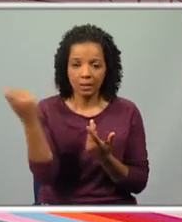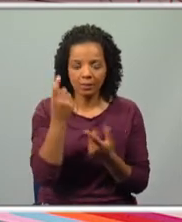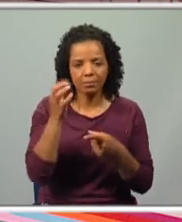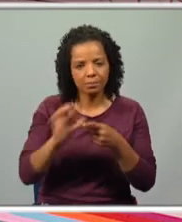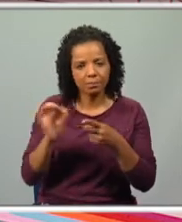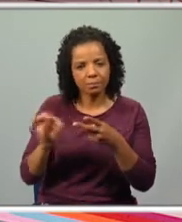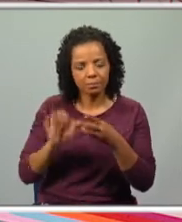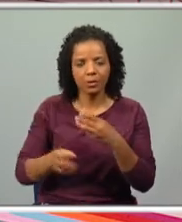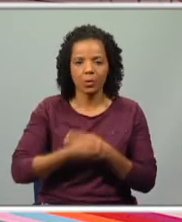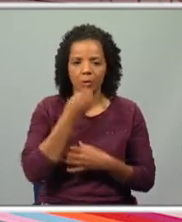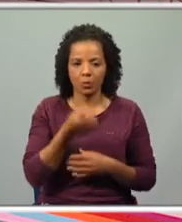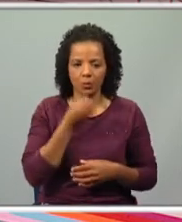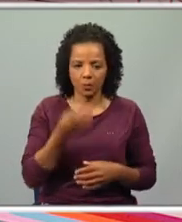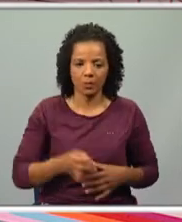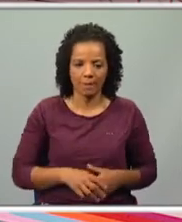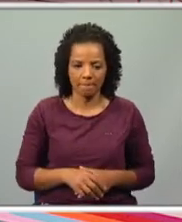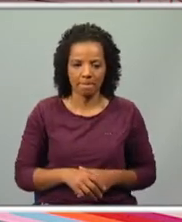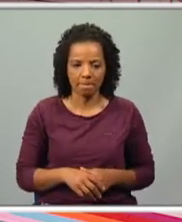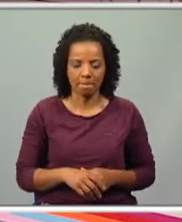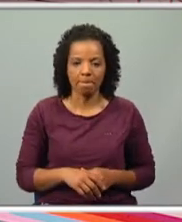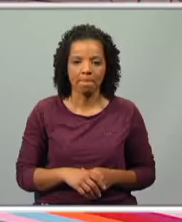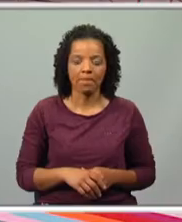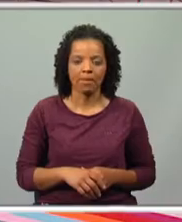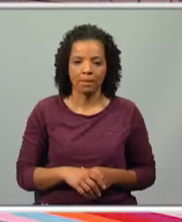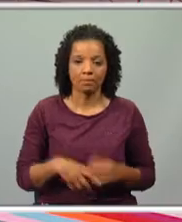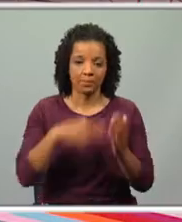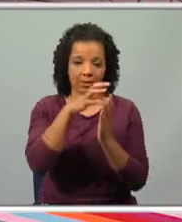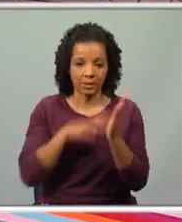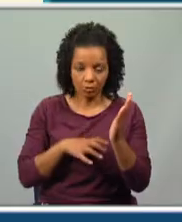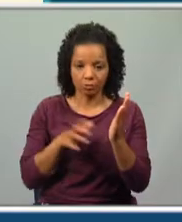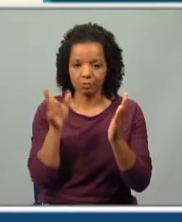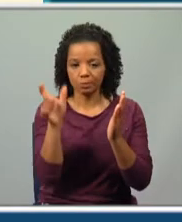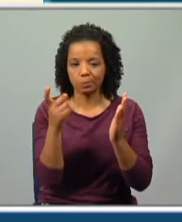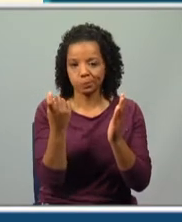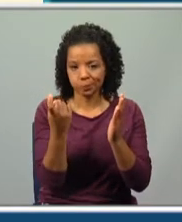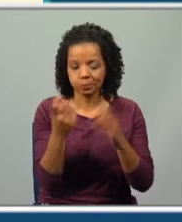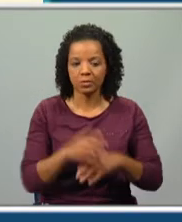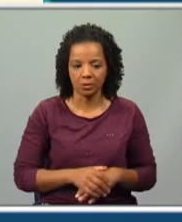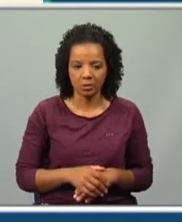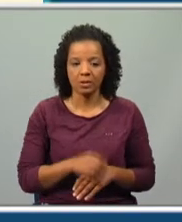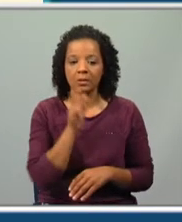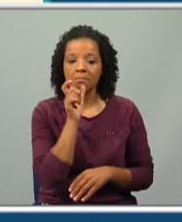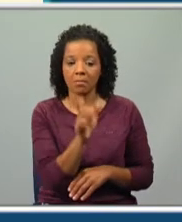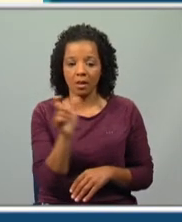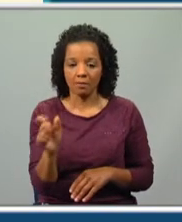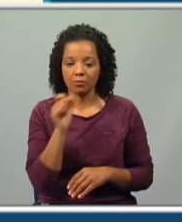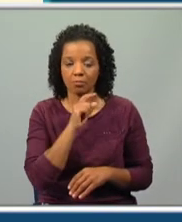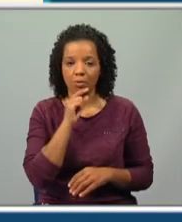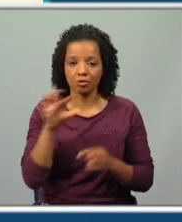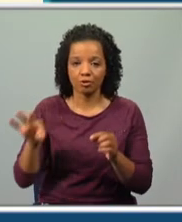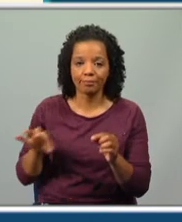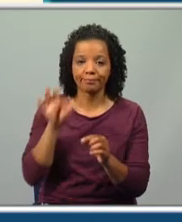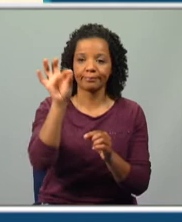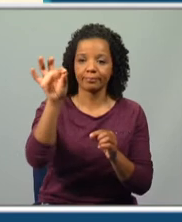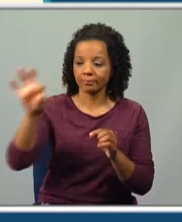características do conto. Então, temos aqui um texto lacunar, tens as palavras que podes utilizar para